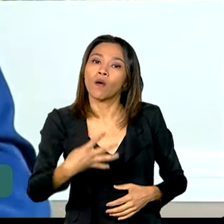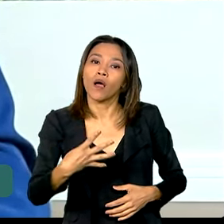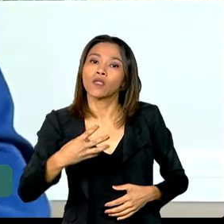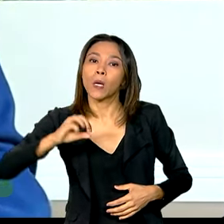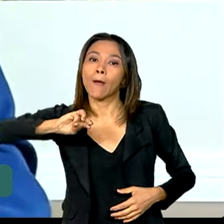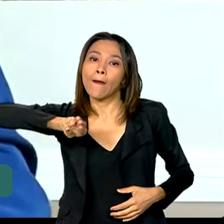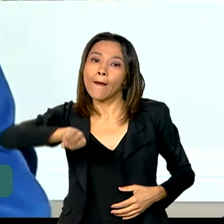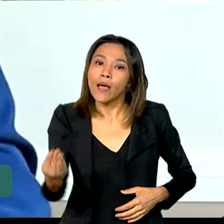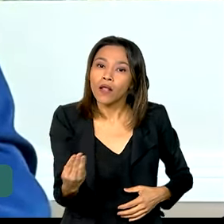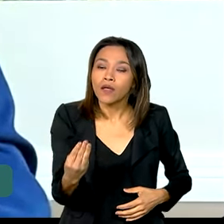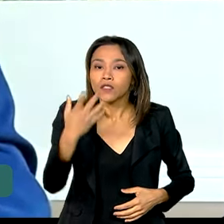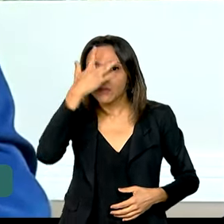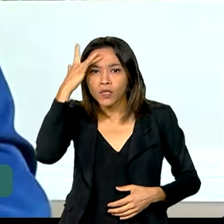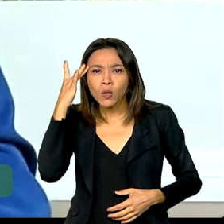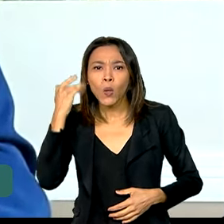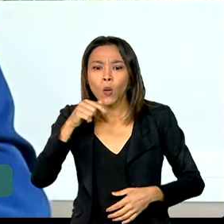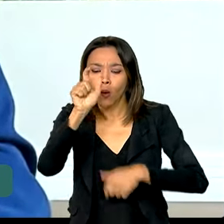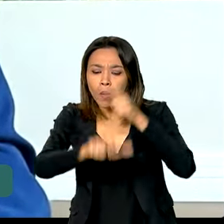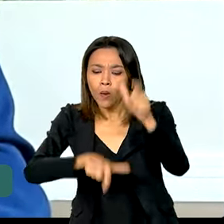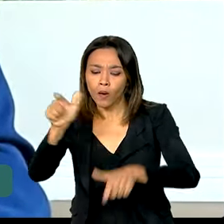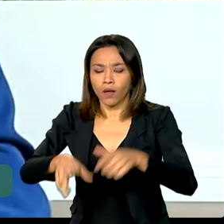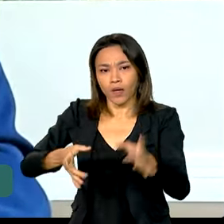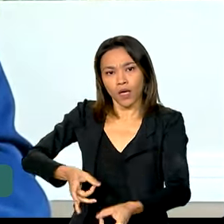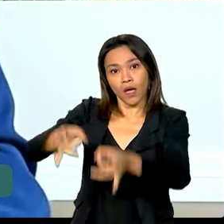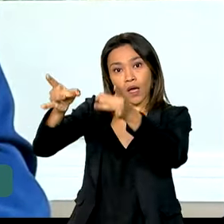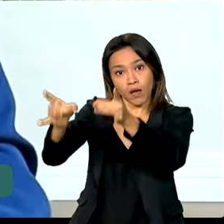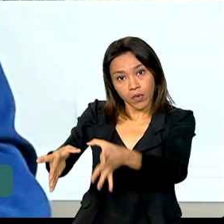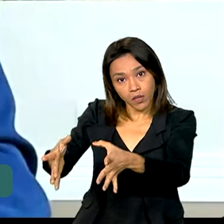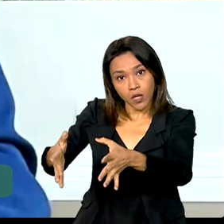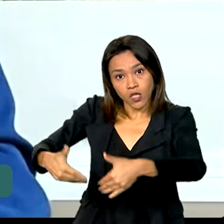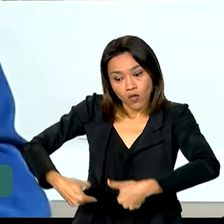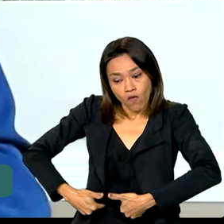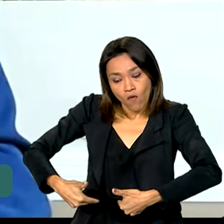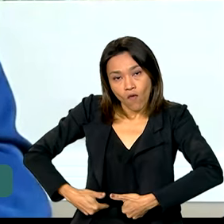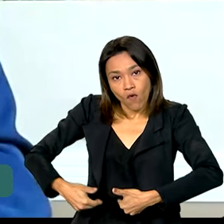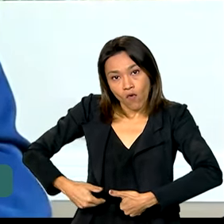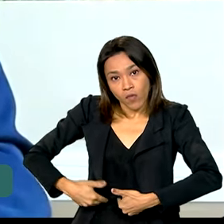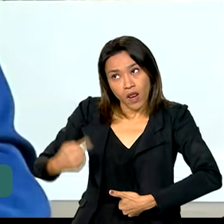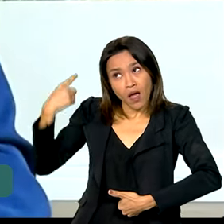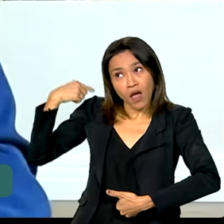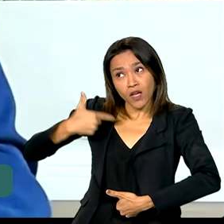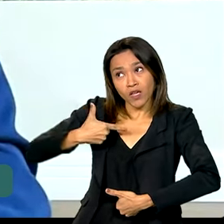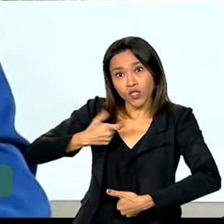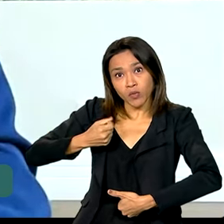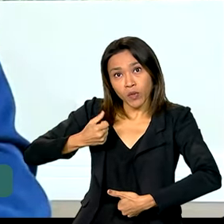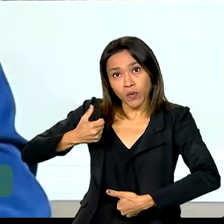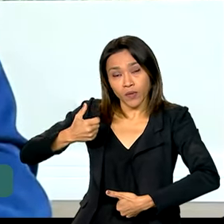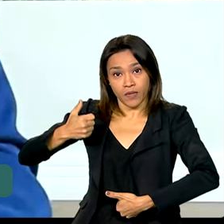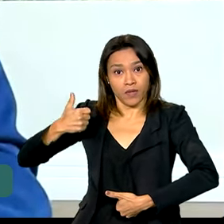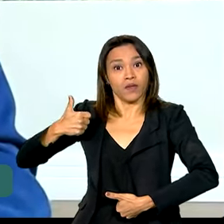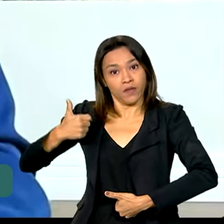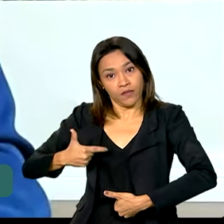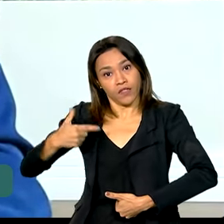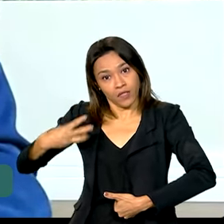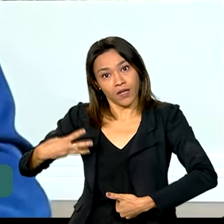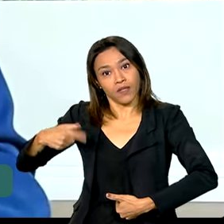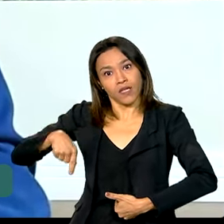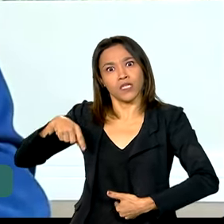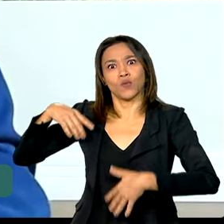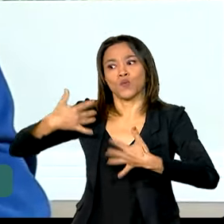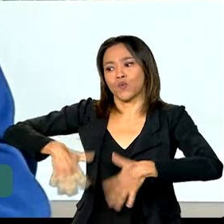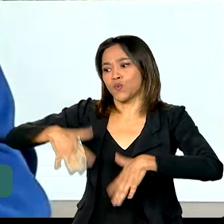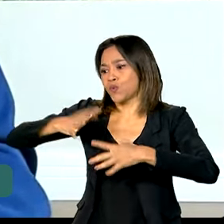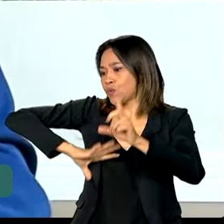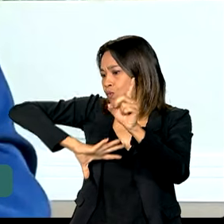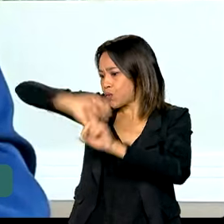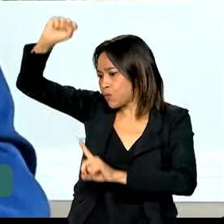saíram da situação de fome no Brasil em 2023. É uma marca histórica para o próprio